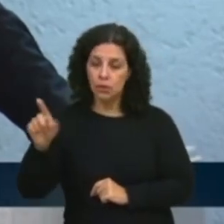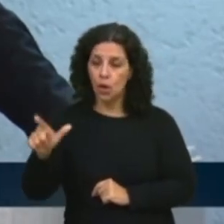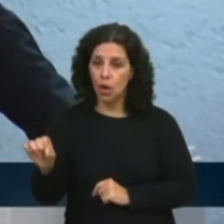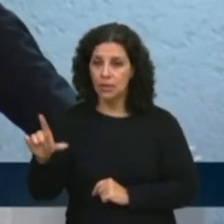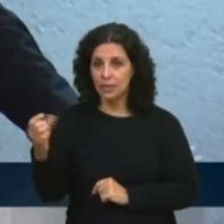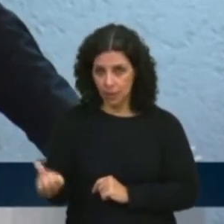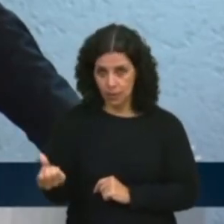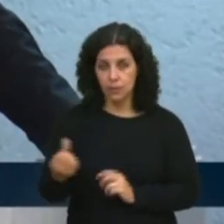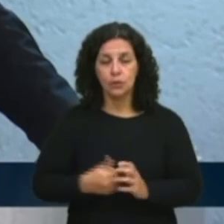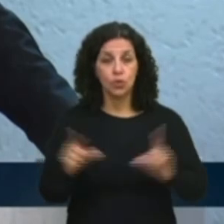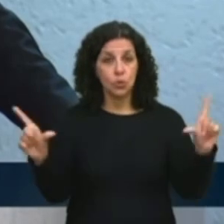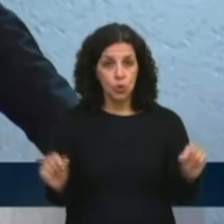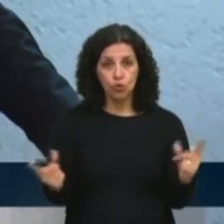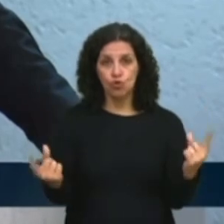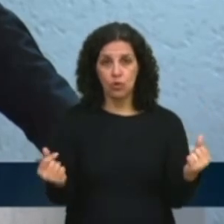lote 6.